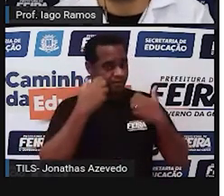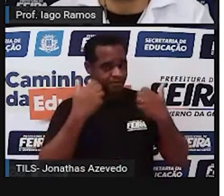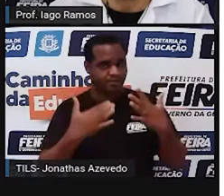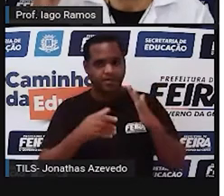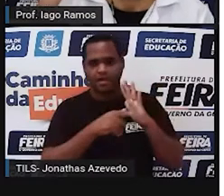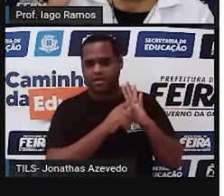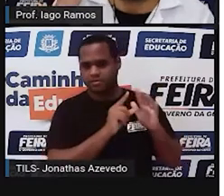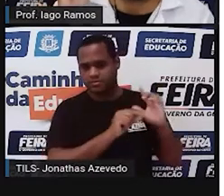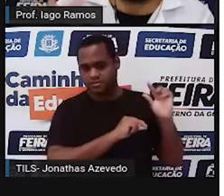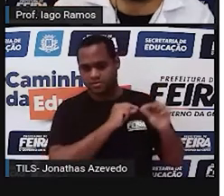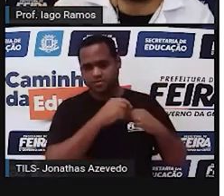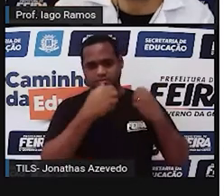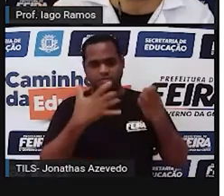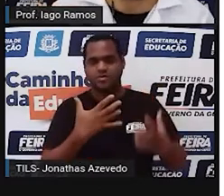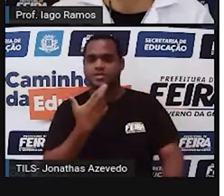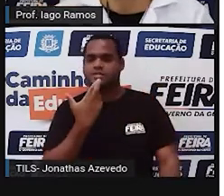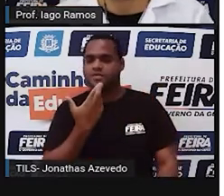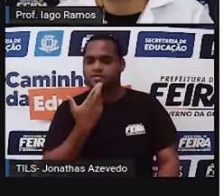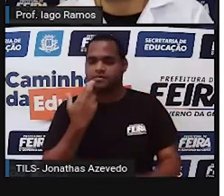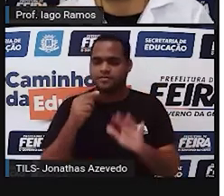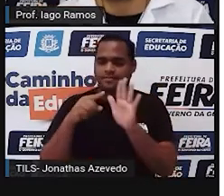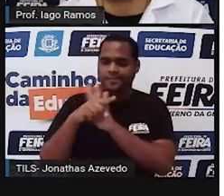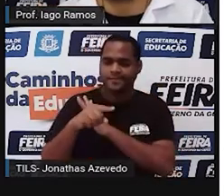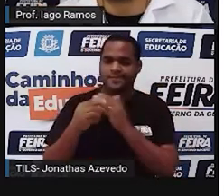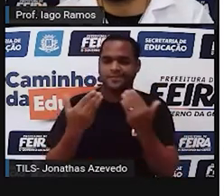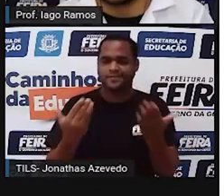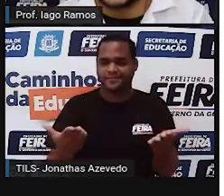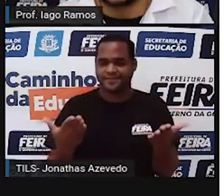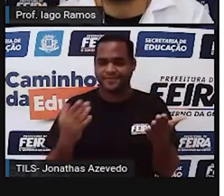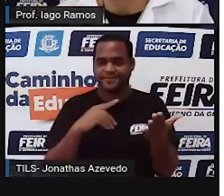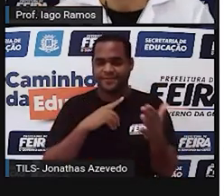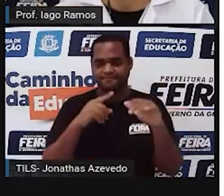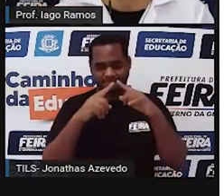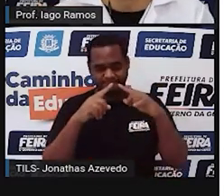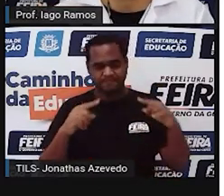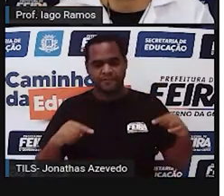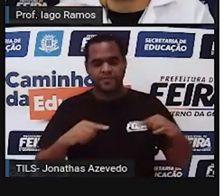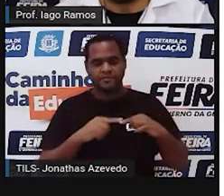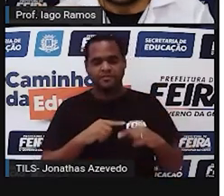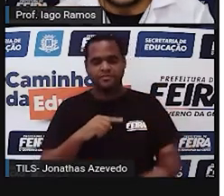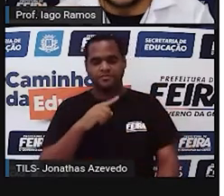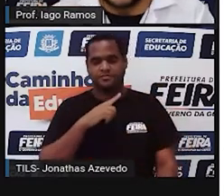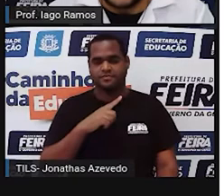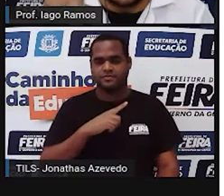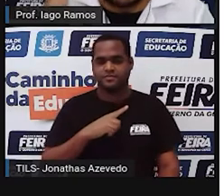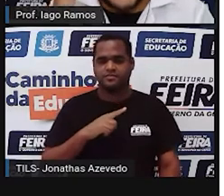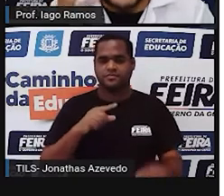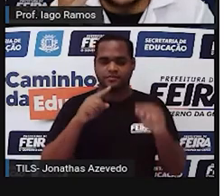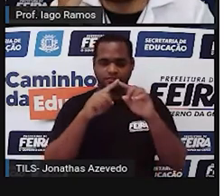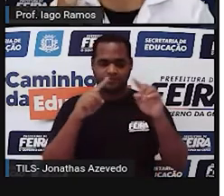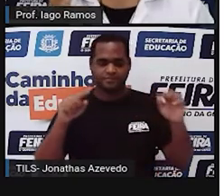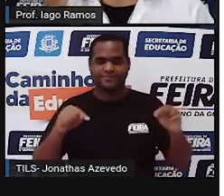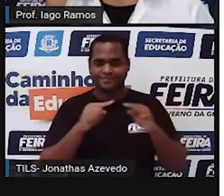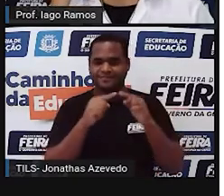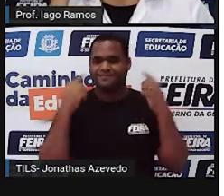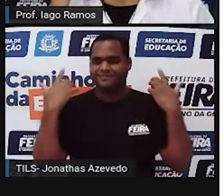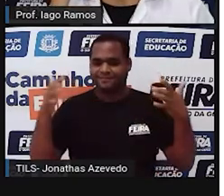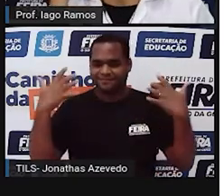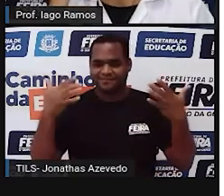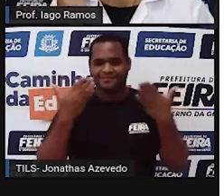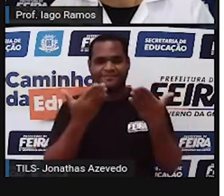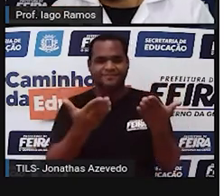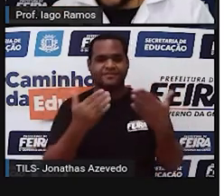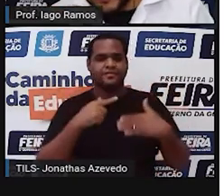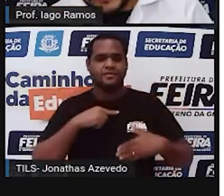anteriores. Então a resposta para essa pergunta aí, olha só, para esse triângulo, é o triângulo retângulo. Parabéns para você aí do outro